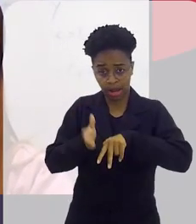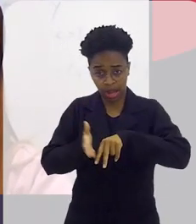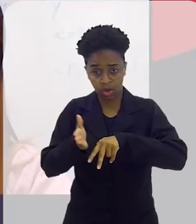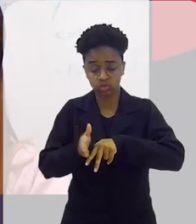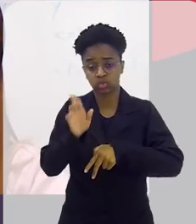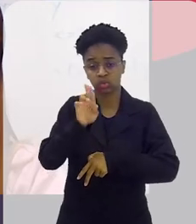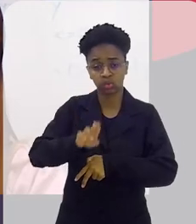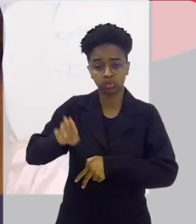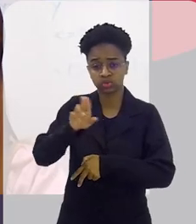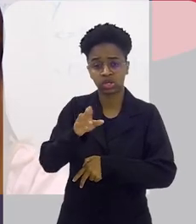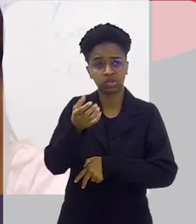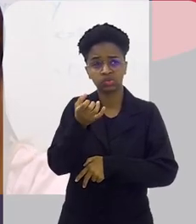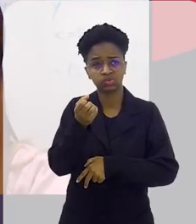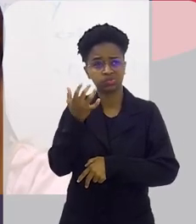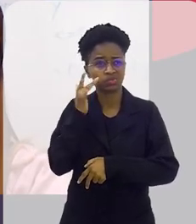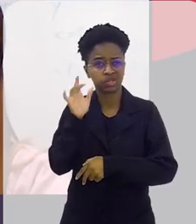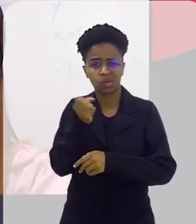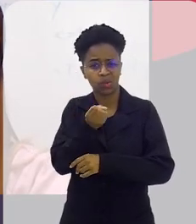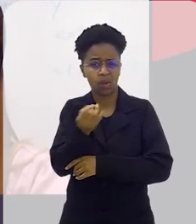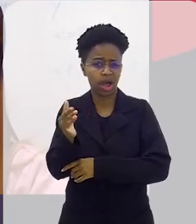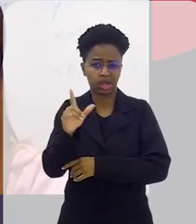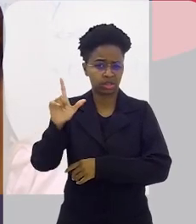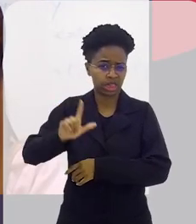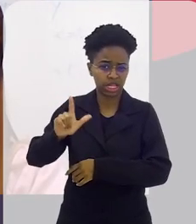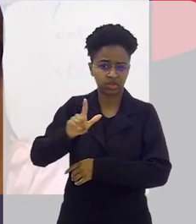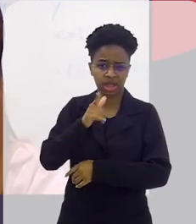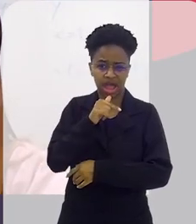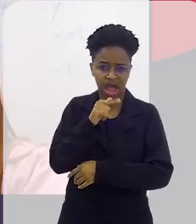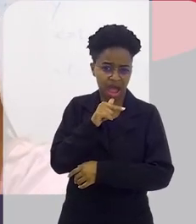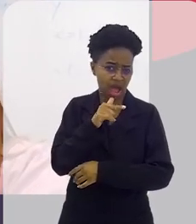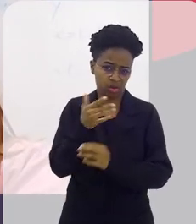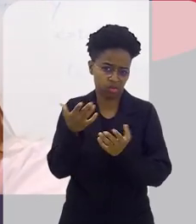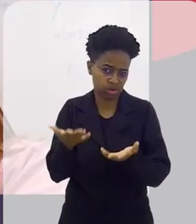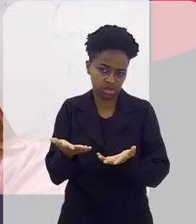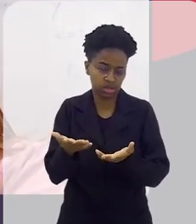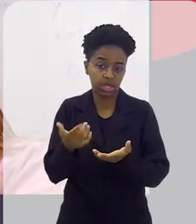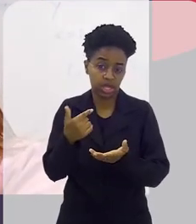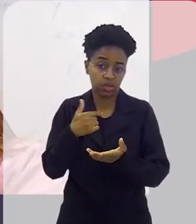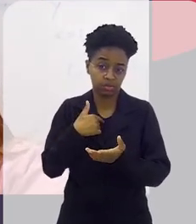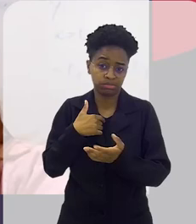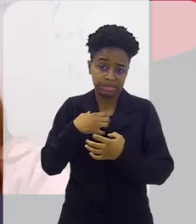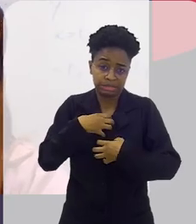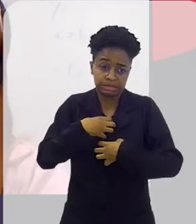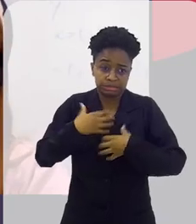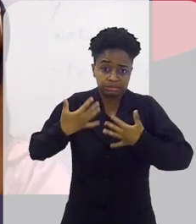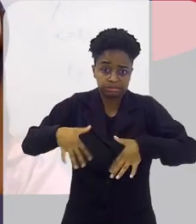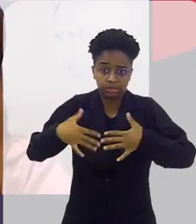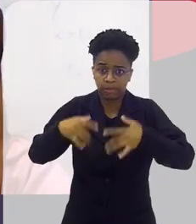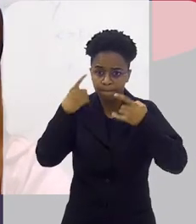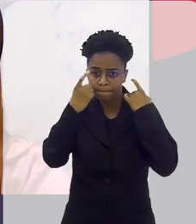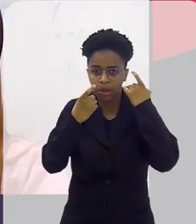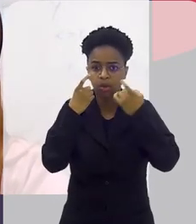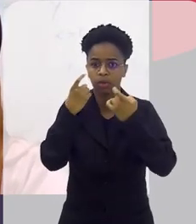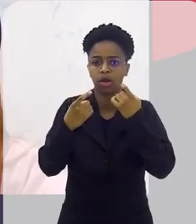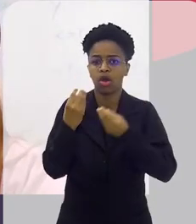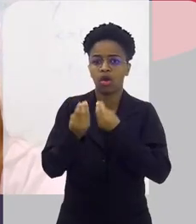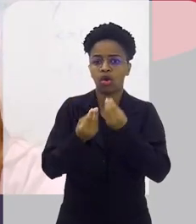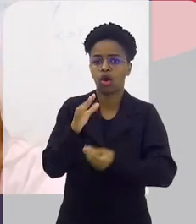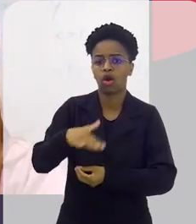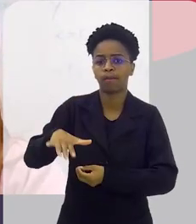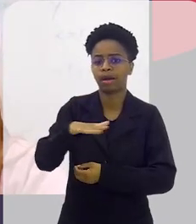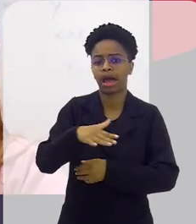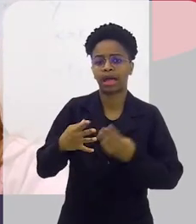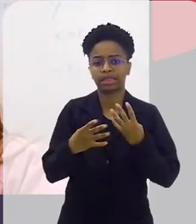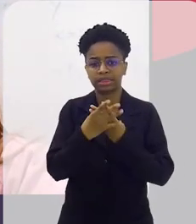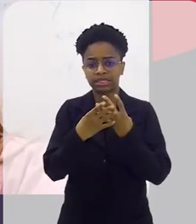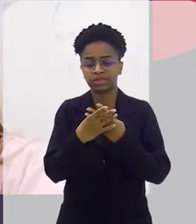uma calça jeans foram gastos não sei quantas toneladas de litros de água, não sei o quê. Isso me deixou bastante apavorada, assim, como